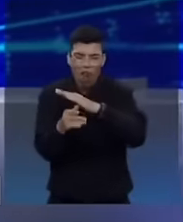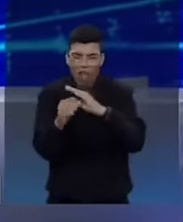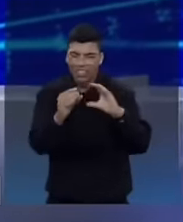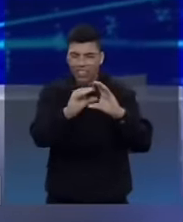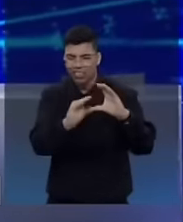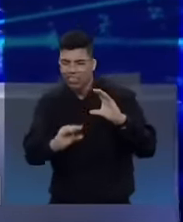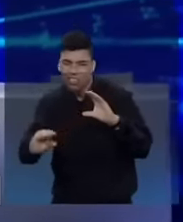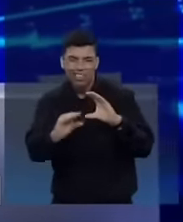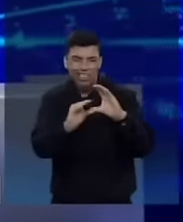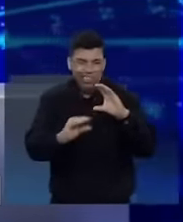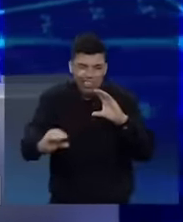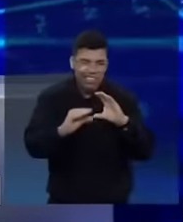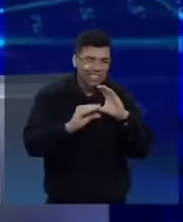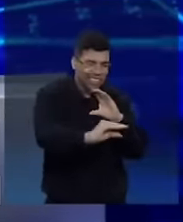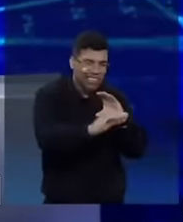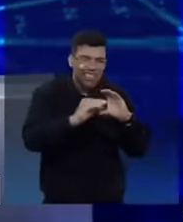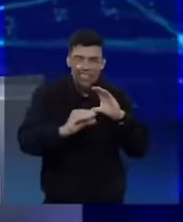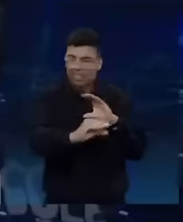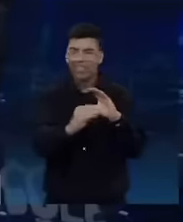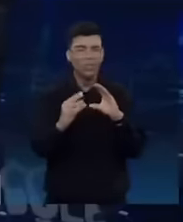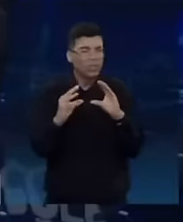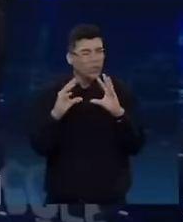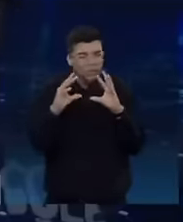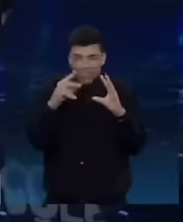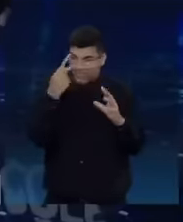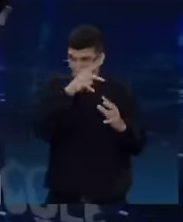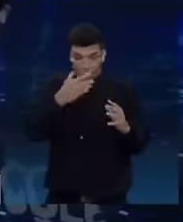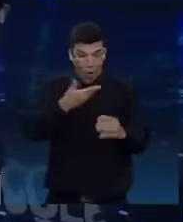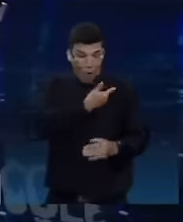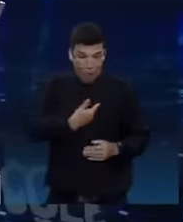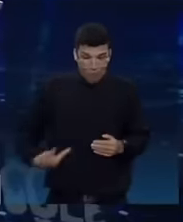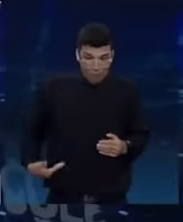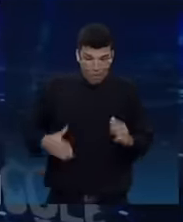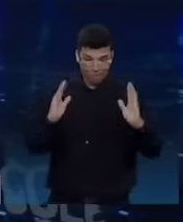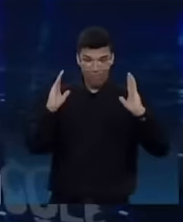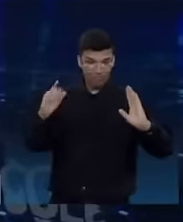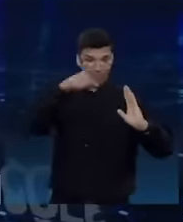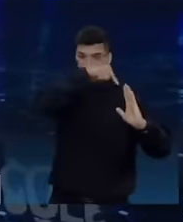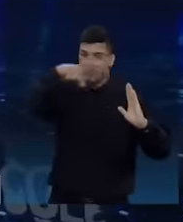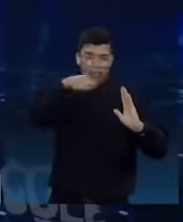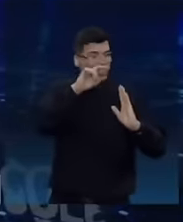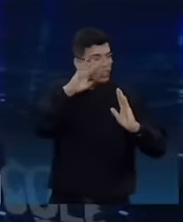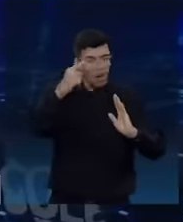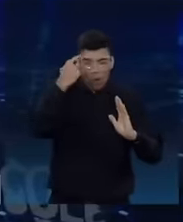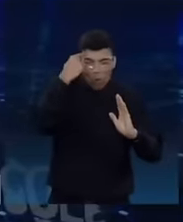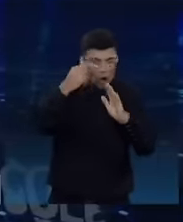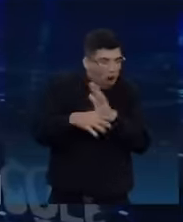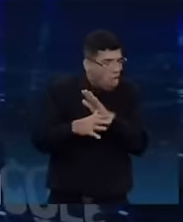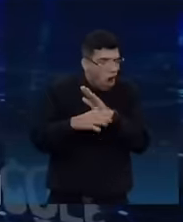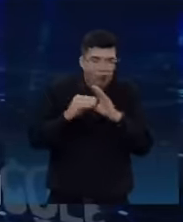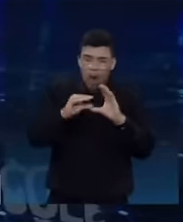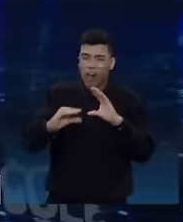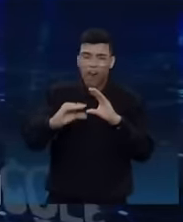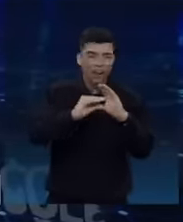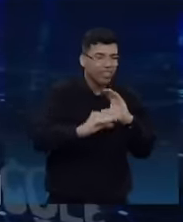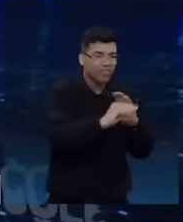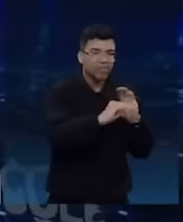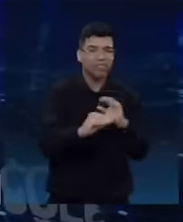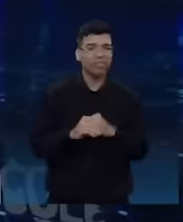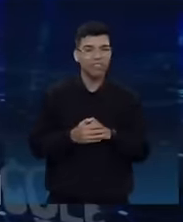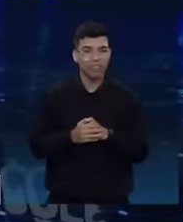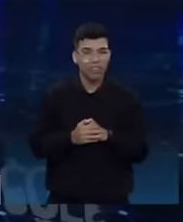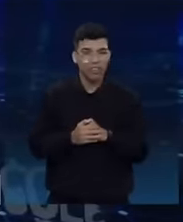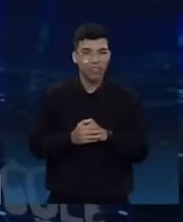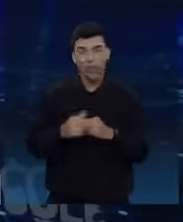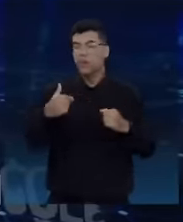Tudo tinha corrupção no seu governo. Tudo. O senhor negou água para o nordestino. Eu levei água com a transposição e com o